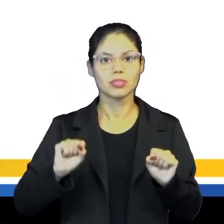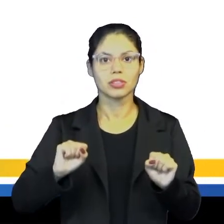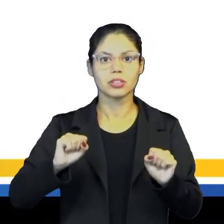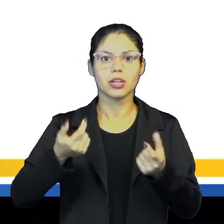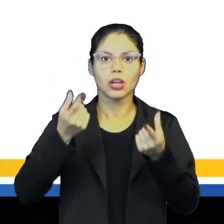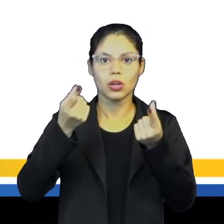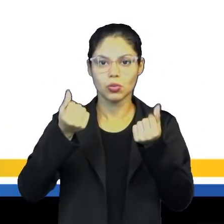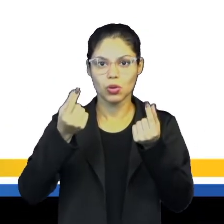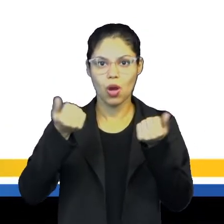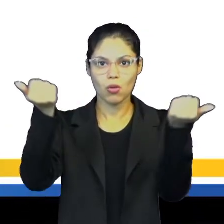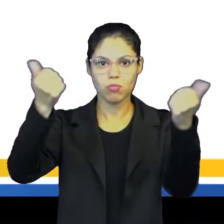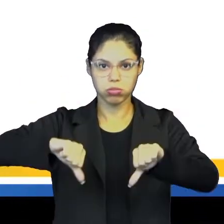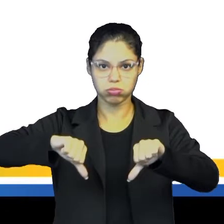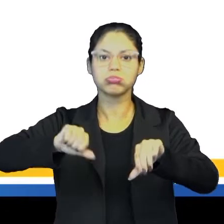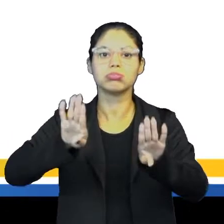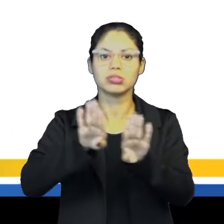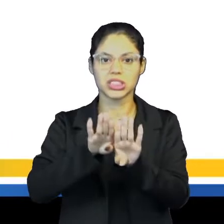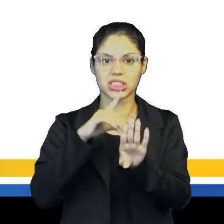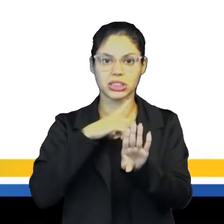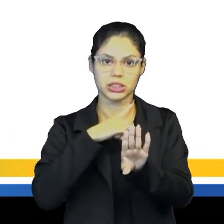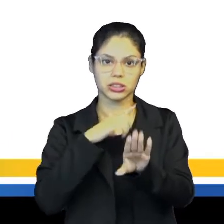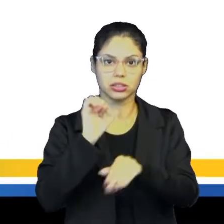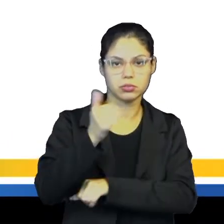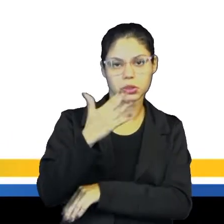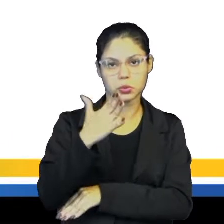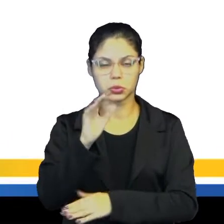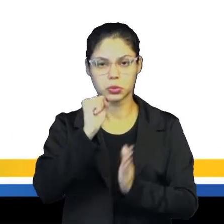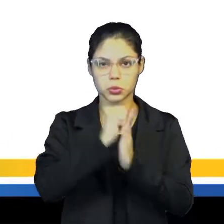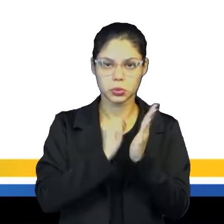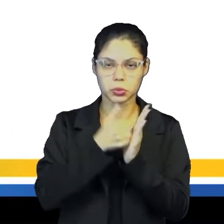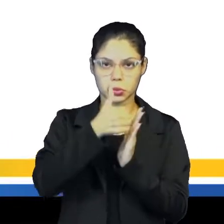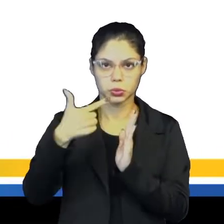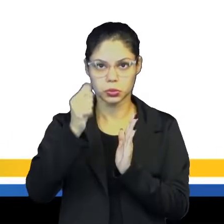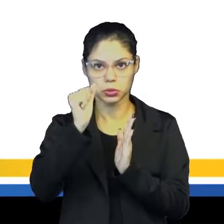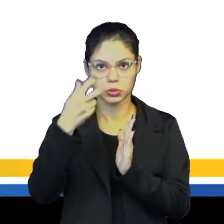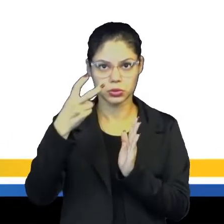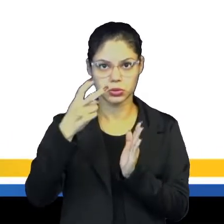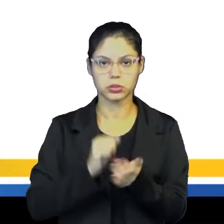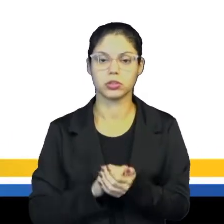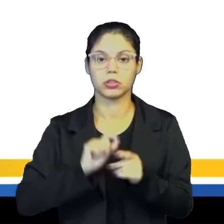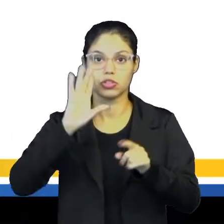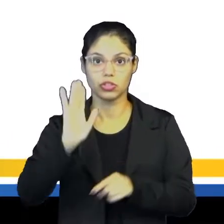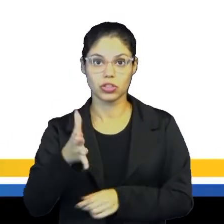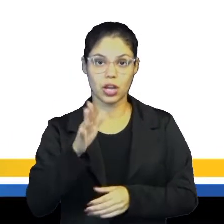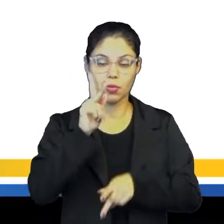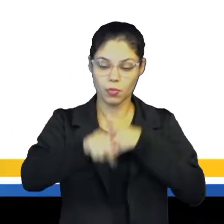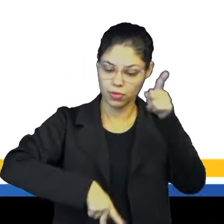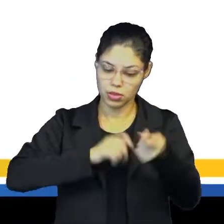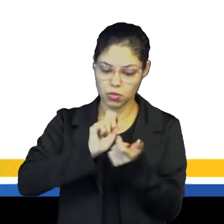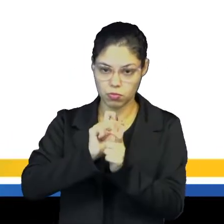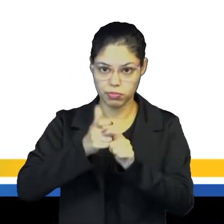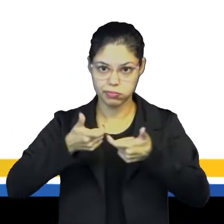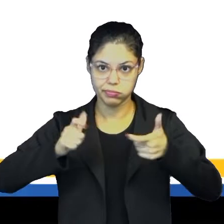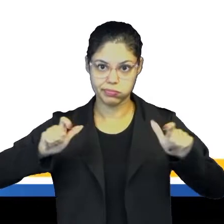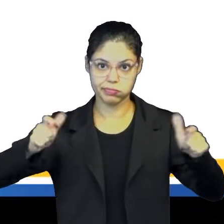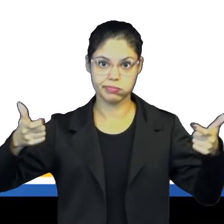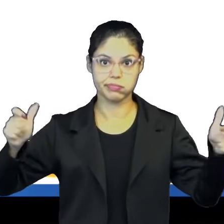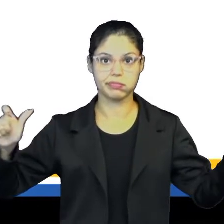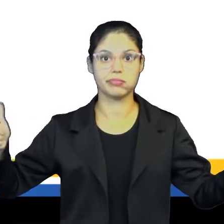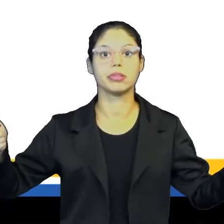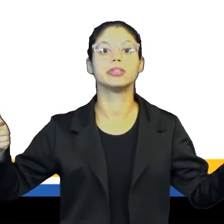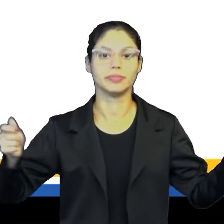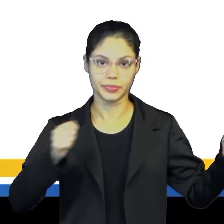a chamada Baixa Idade Média, entre os séculos XII e XV. É que a população cresceu e já não cabia mais naqueles feudos,